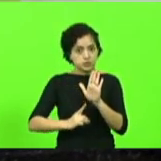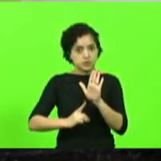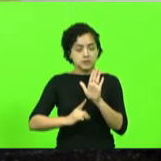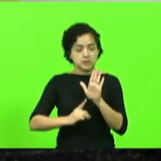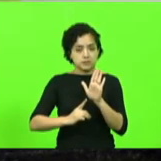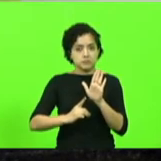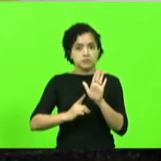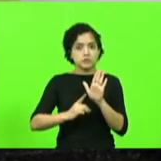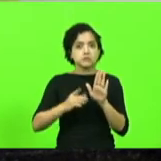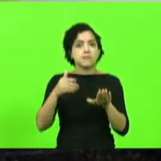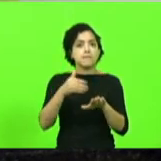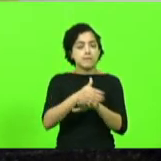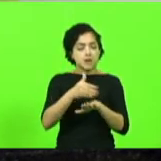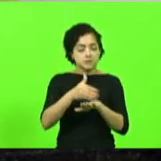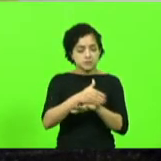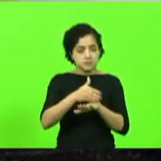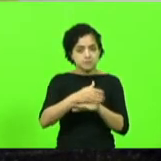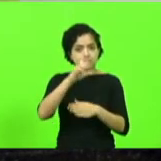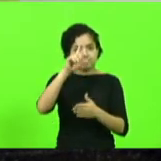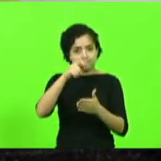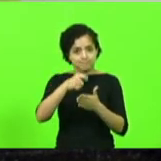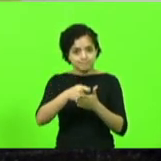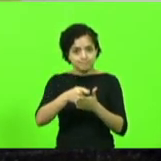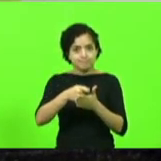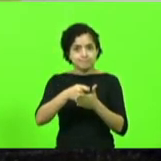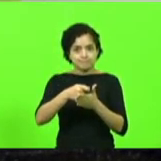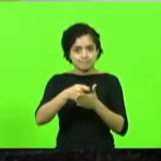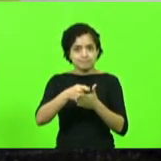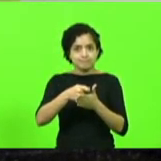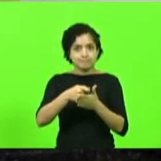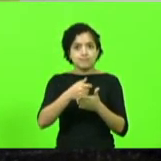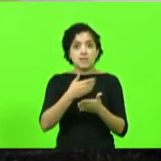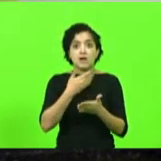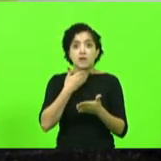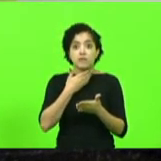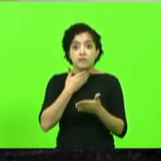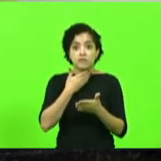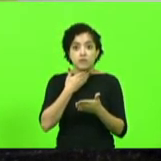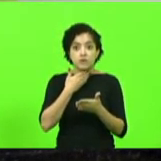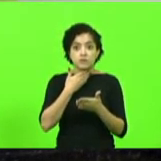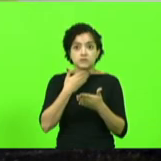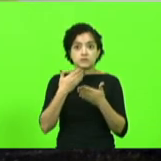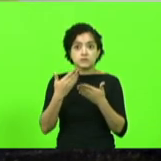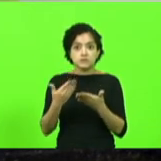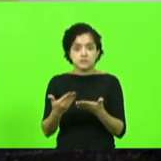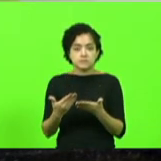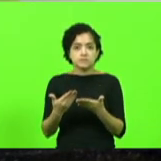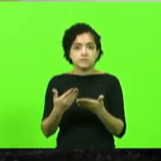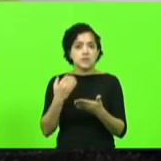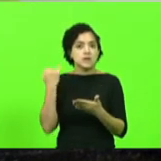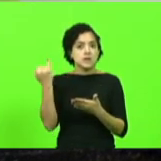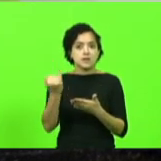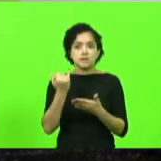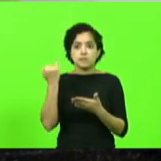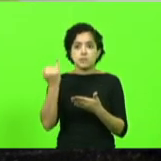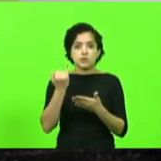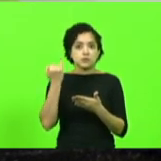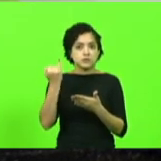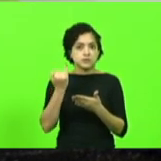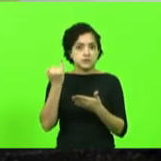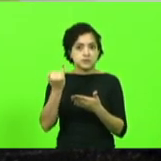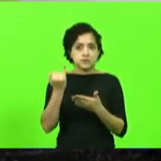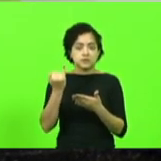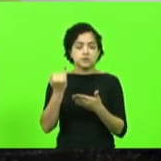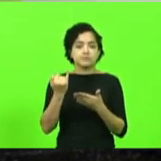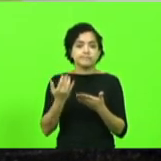participando das decisões. A voz do paciente é muito importante e deve ser